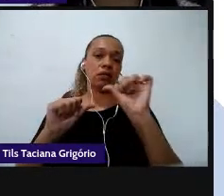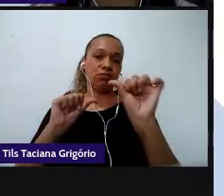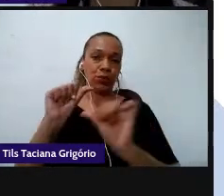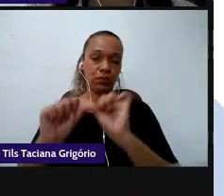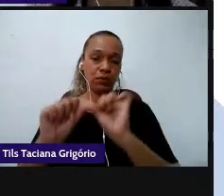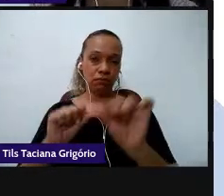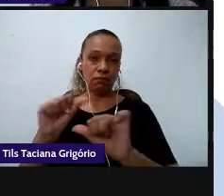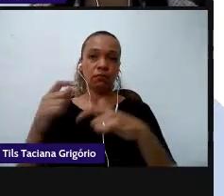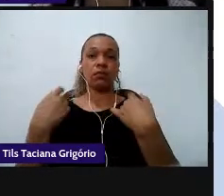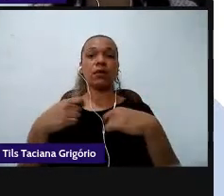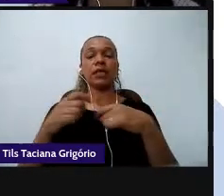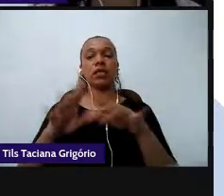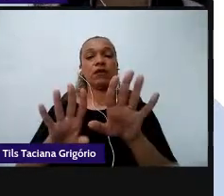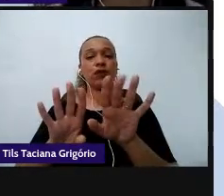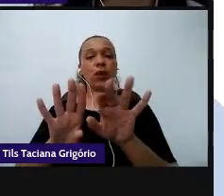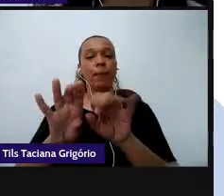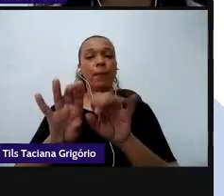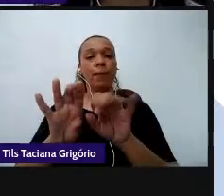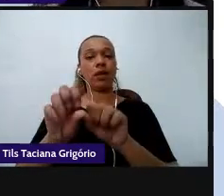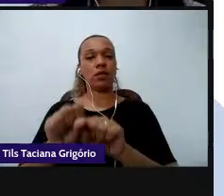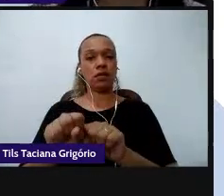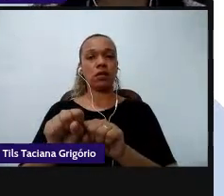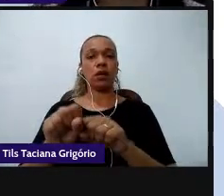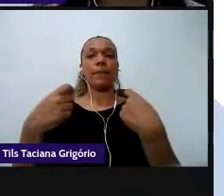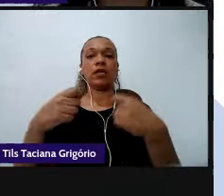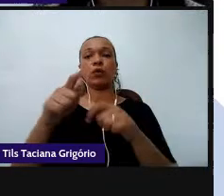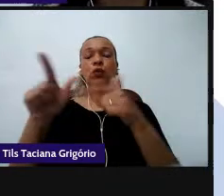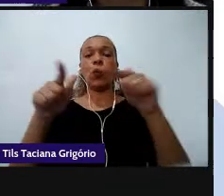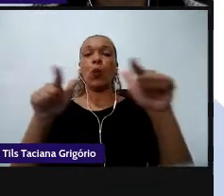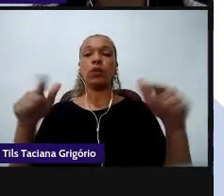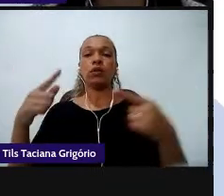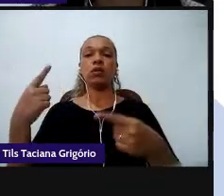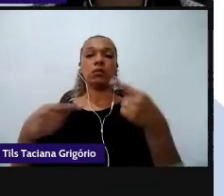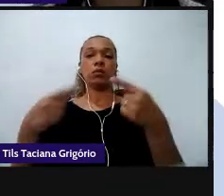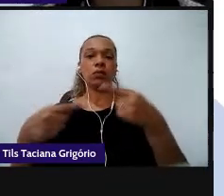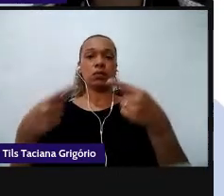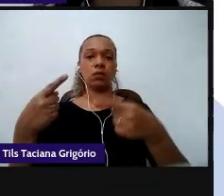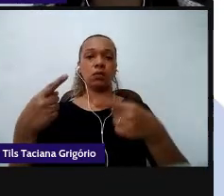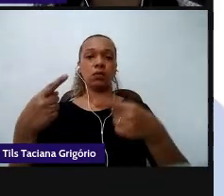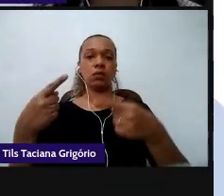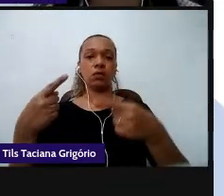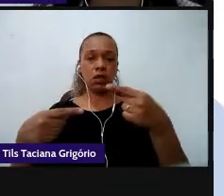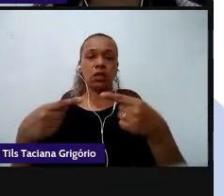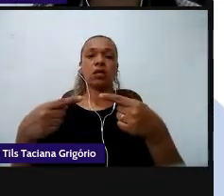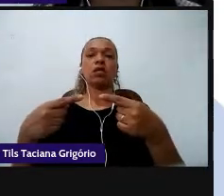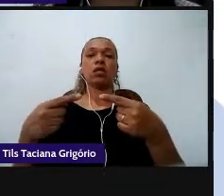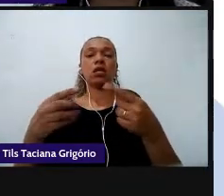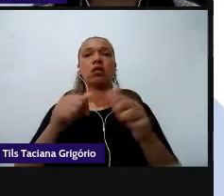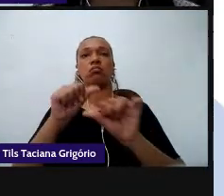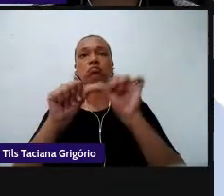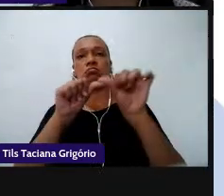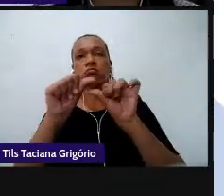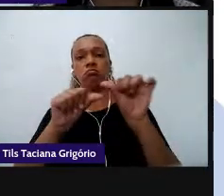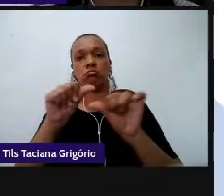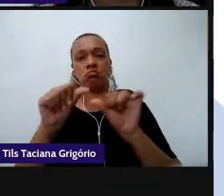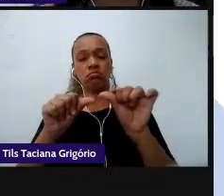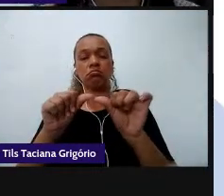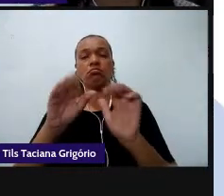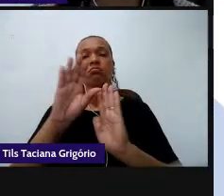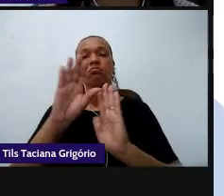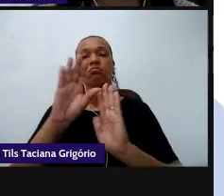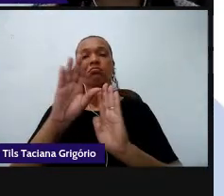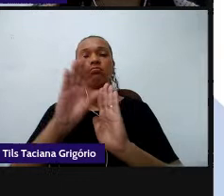de formação precisa de outras políticas apoiando essa reforma ou essas reformas curriculares aí